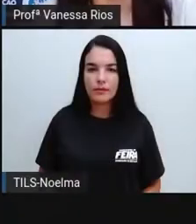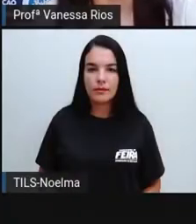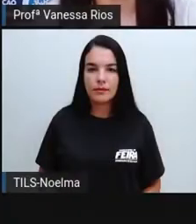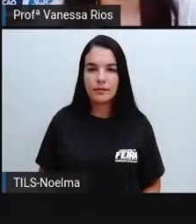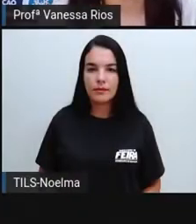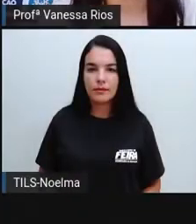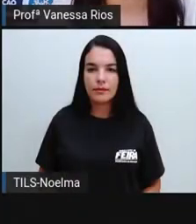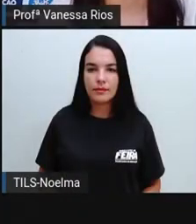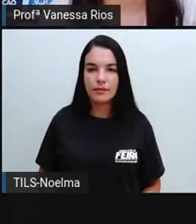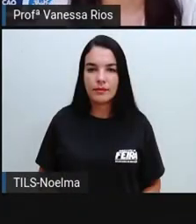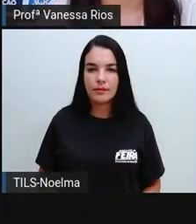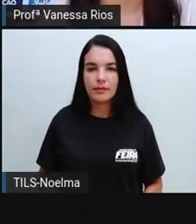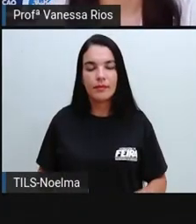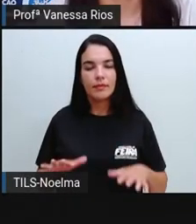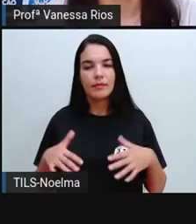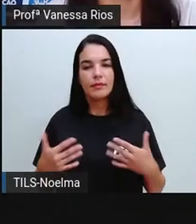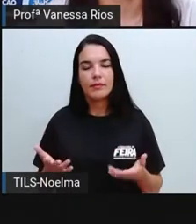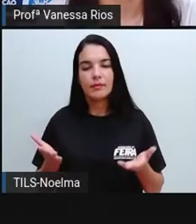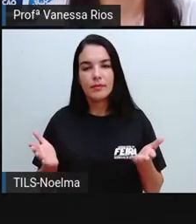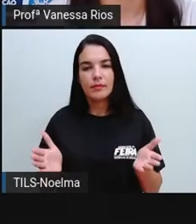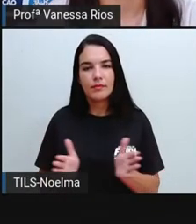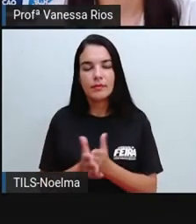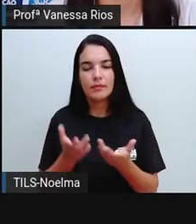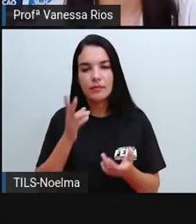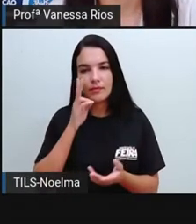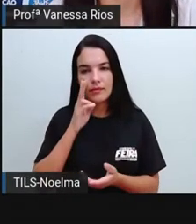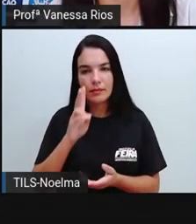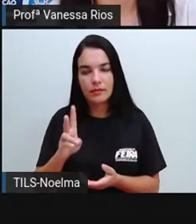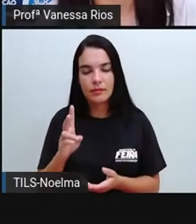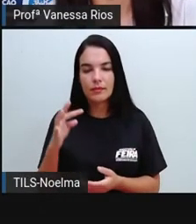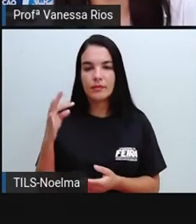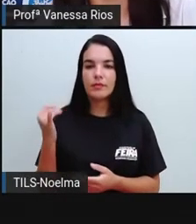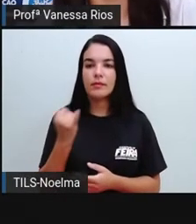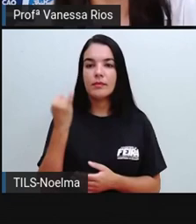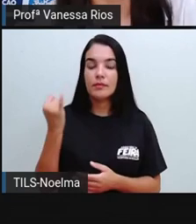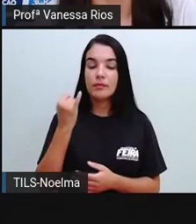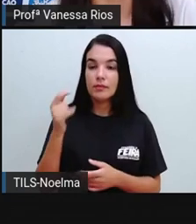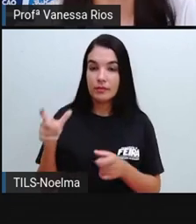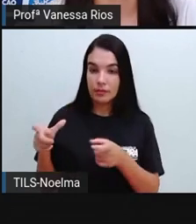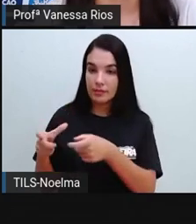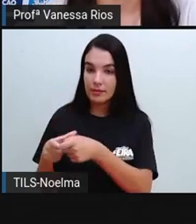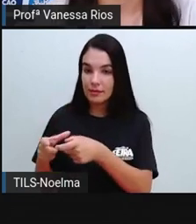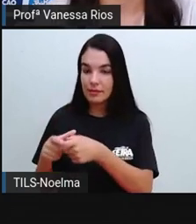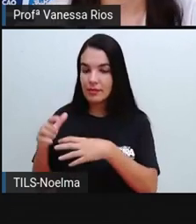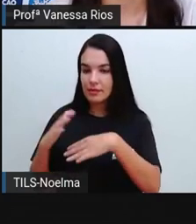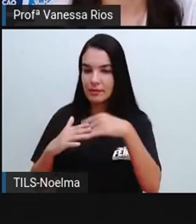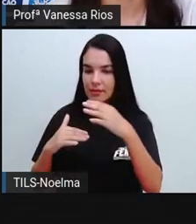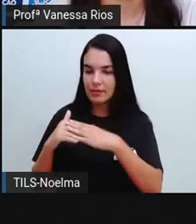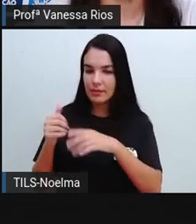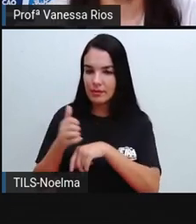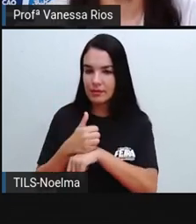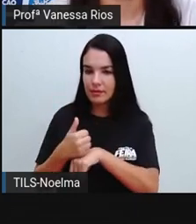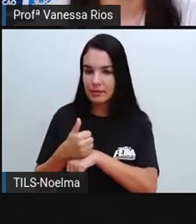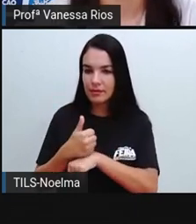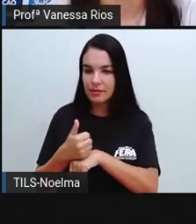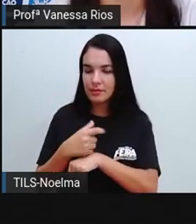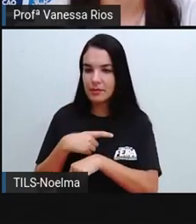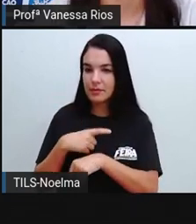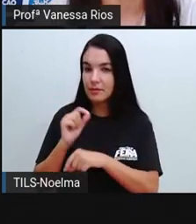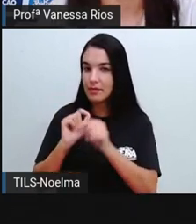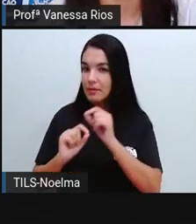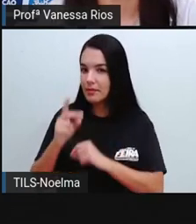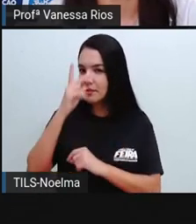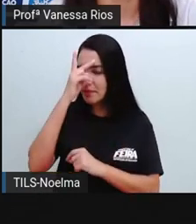Pronto, então quando a gente observa a importância dos pequenos agricultores, tendo o agricultor como peça